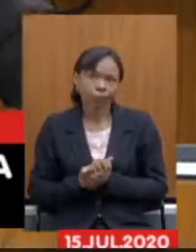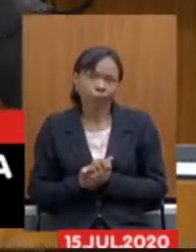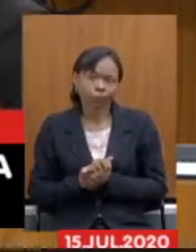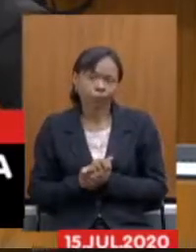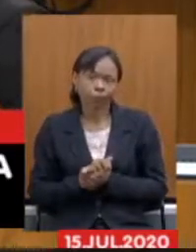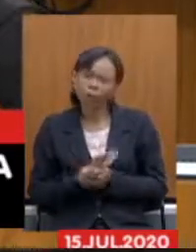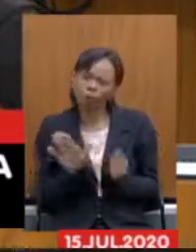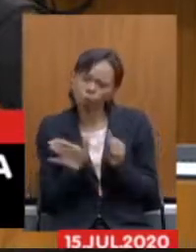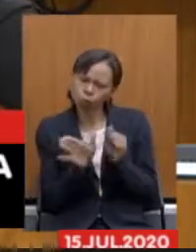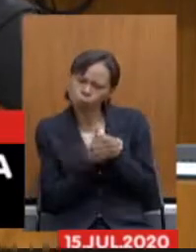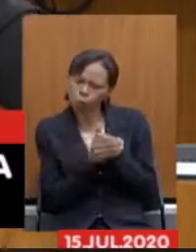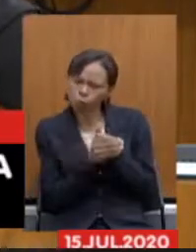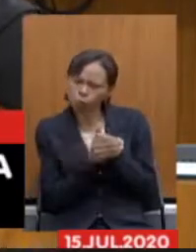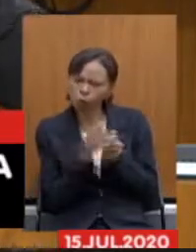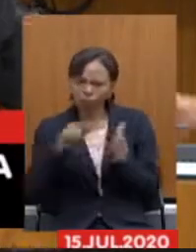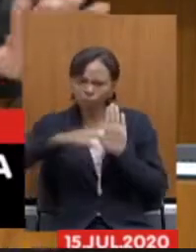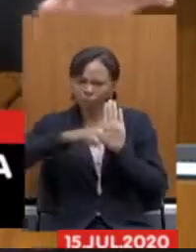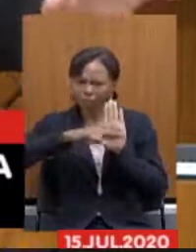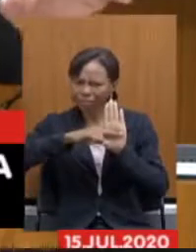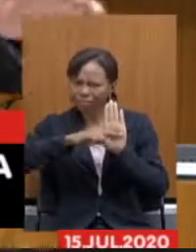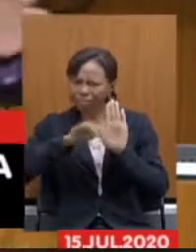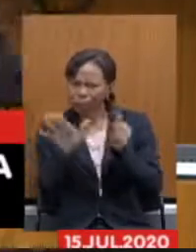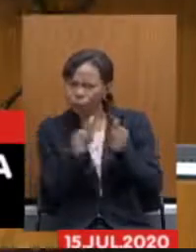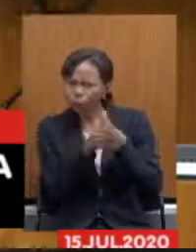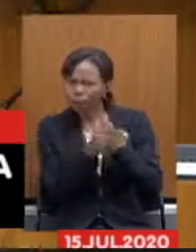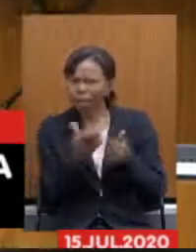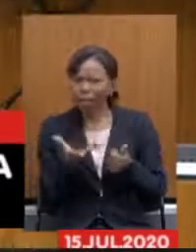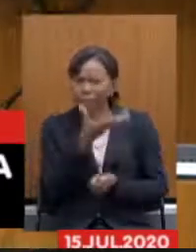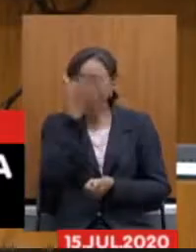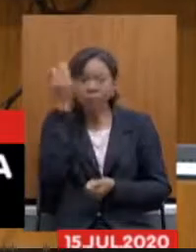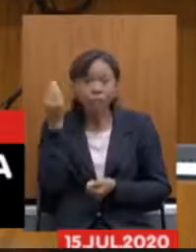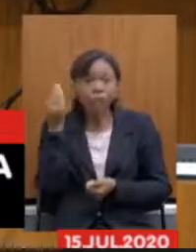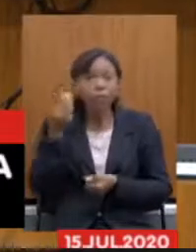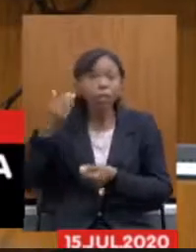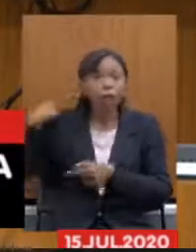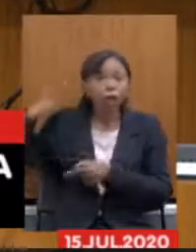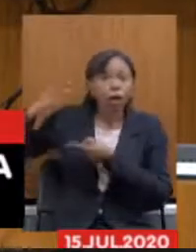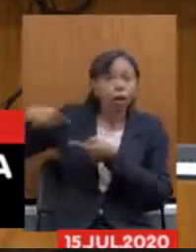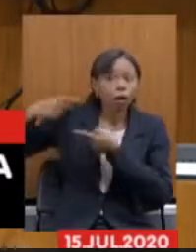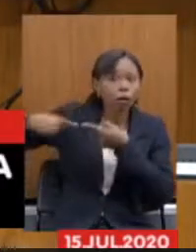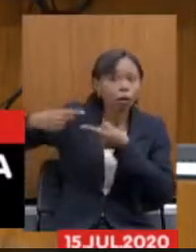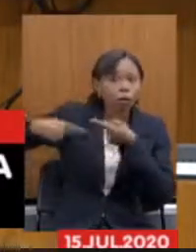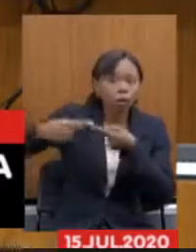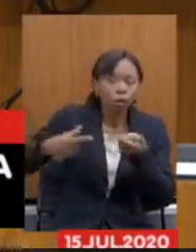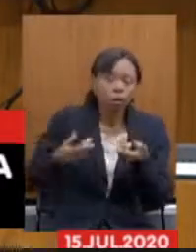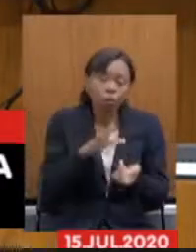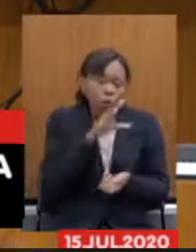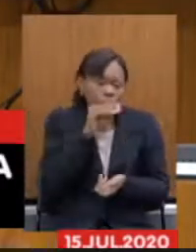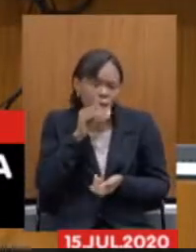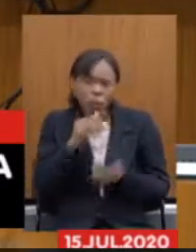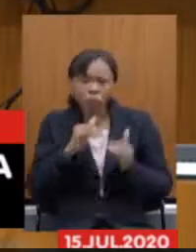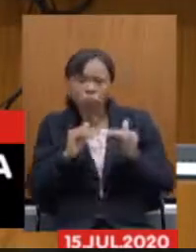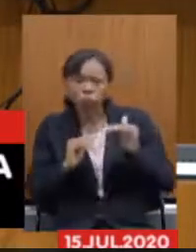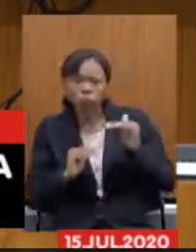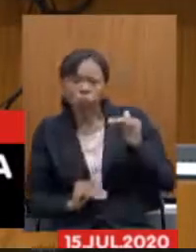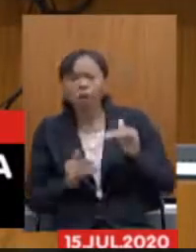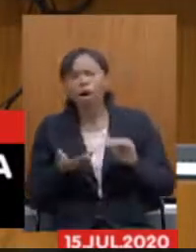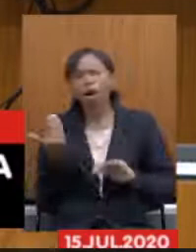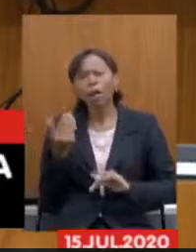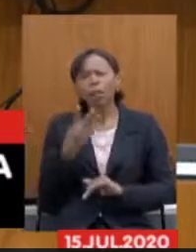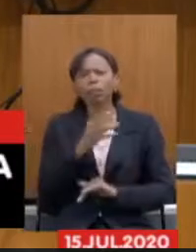ocultar quando se fala em déficit e esquece tudo aquilo que uma geração inteira como o servidor sempre diminui nós tínhamos 400 mil